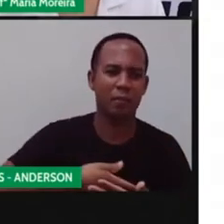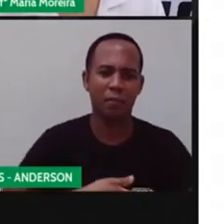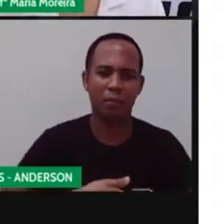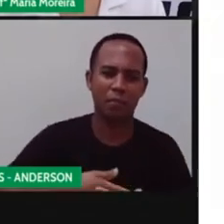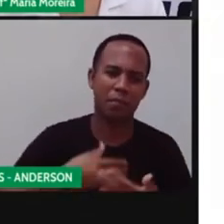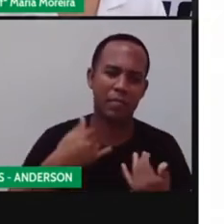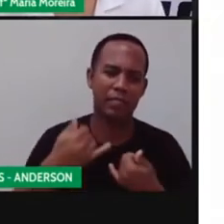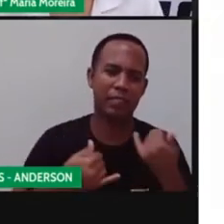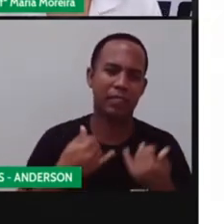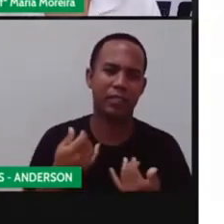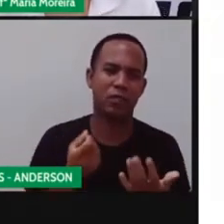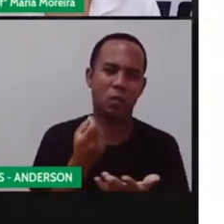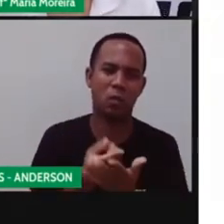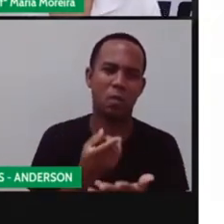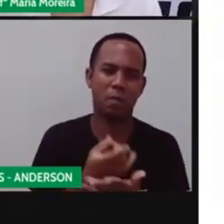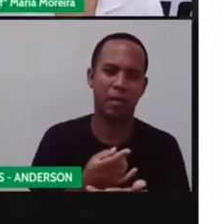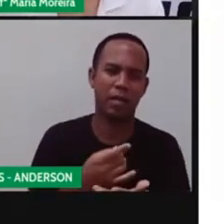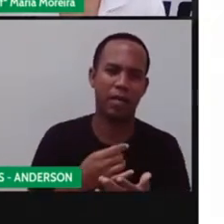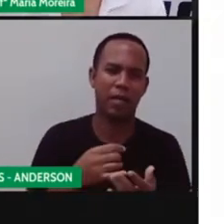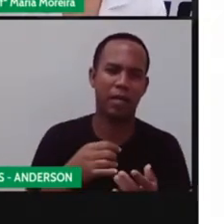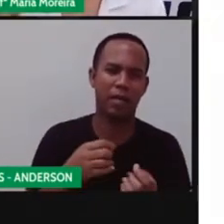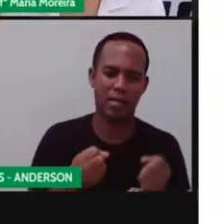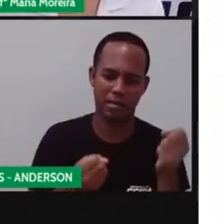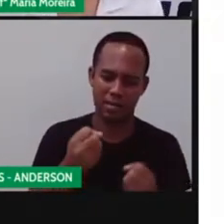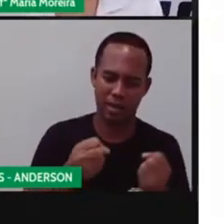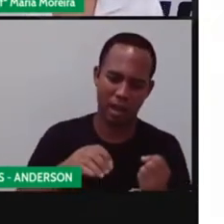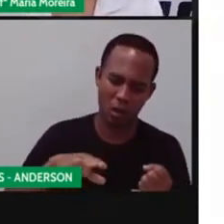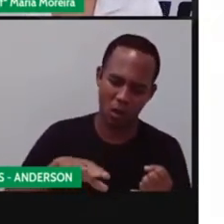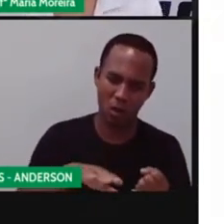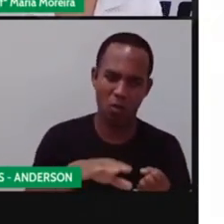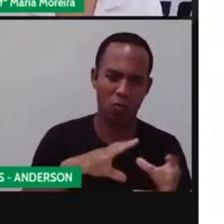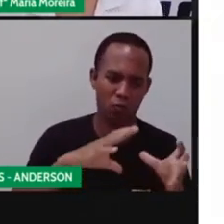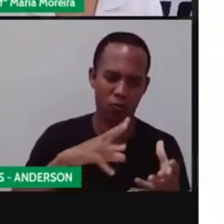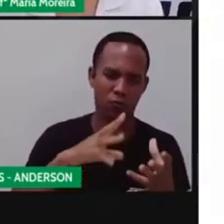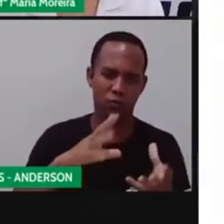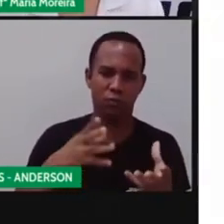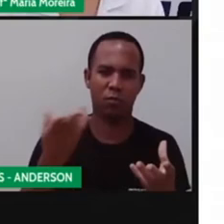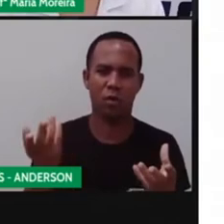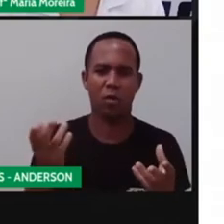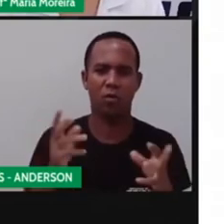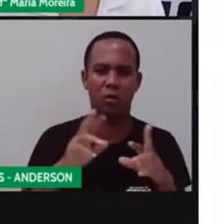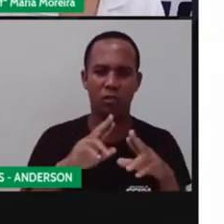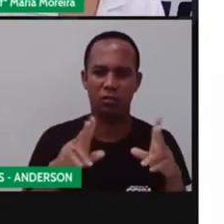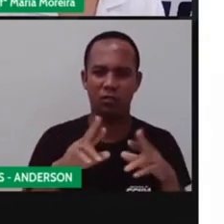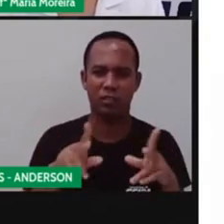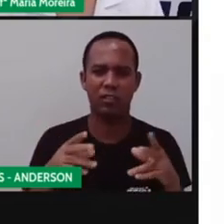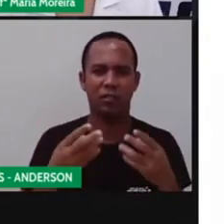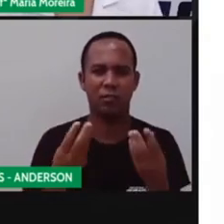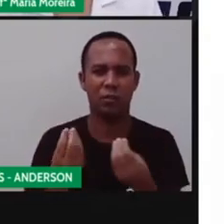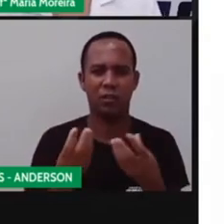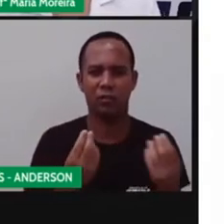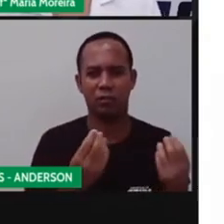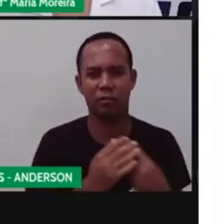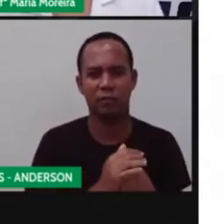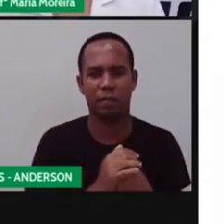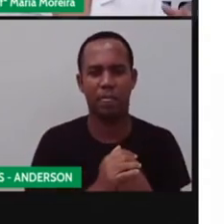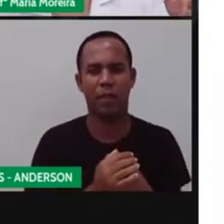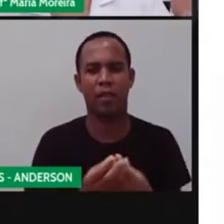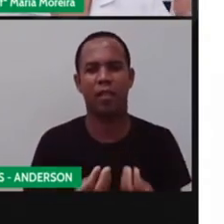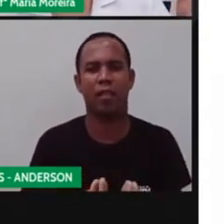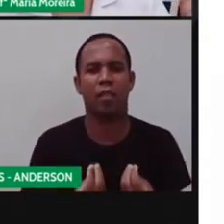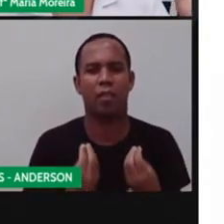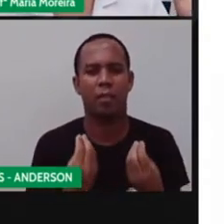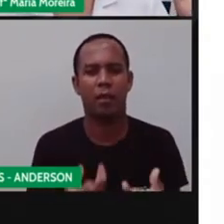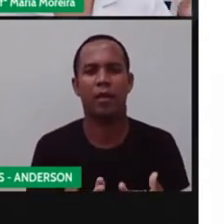não precisa comprar, carrinhos que ela não precisa comprar, bola de futebol do Capitão América, né? Ah, vou te dar